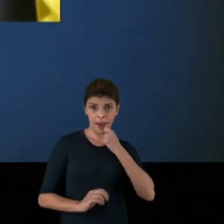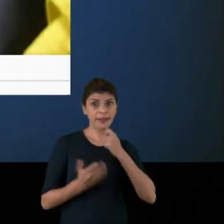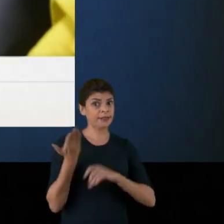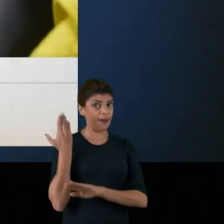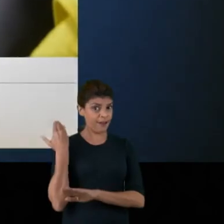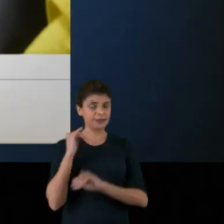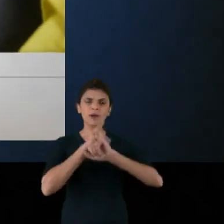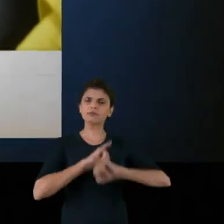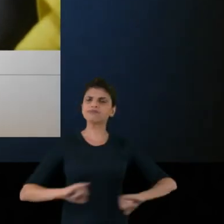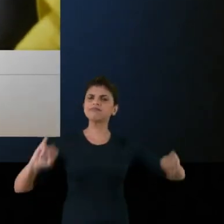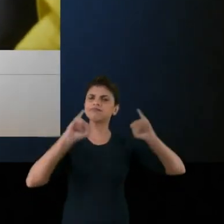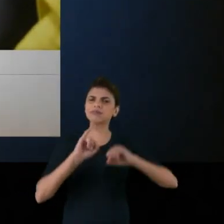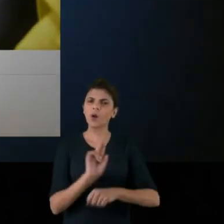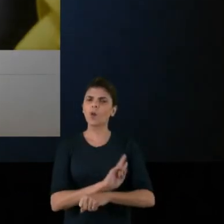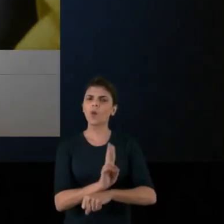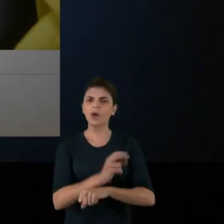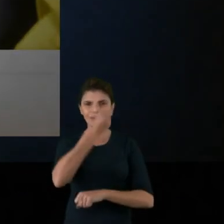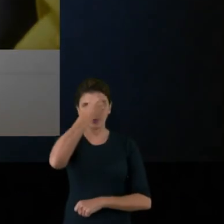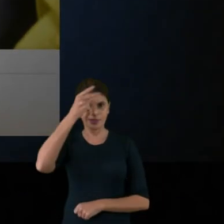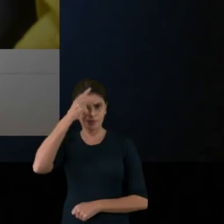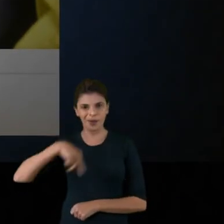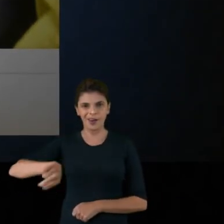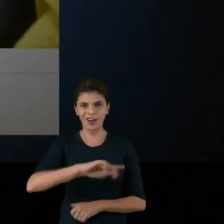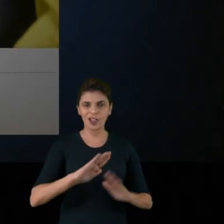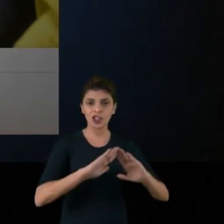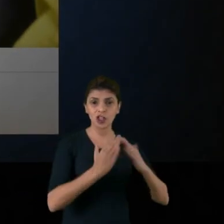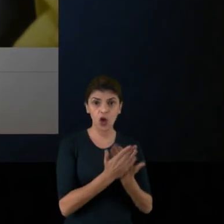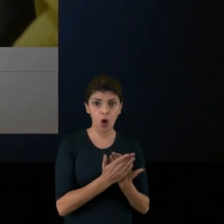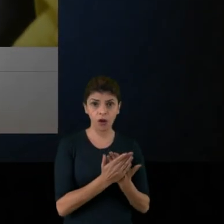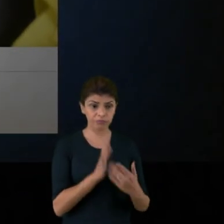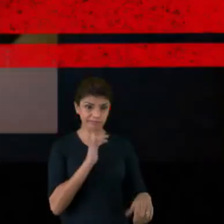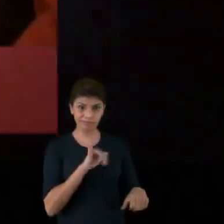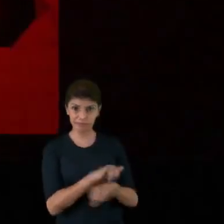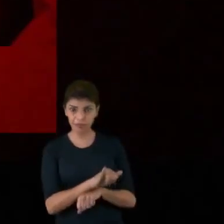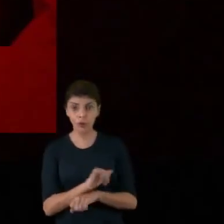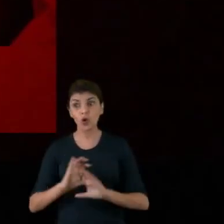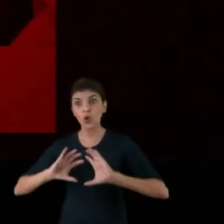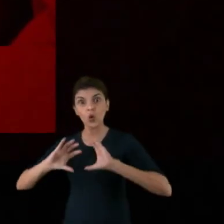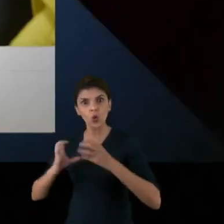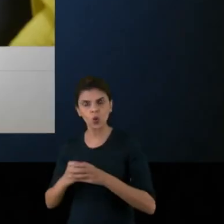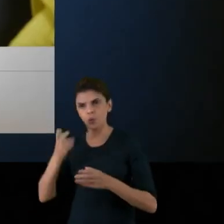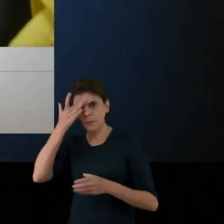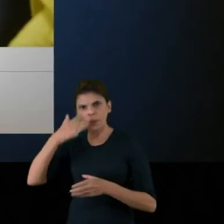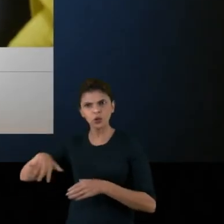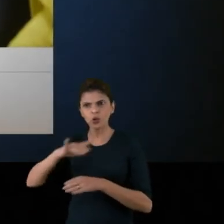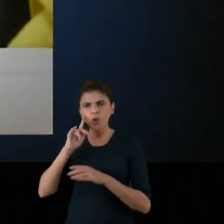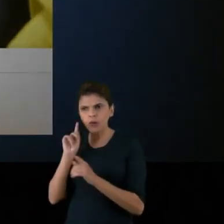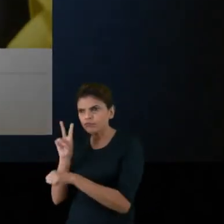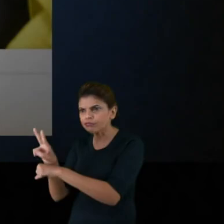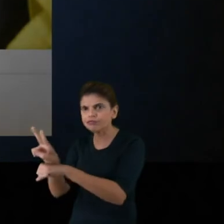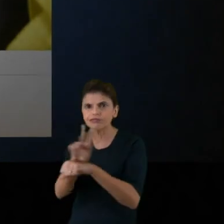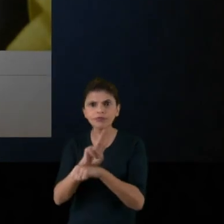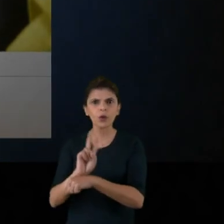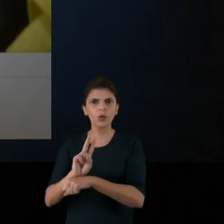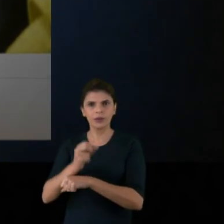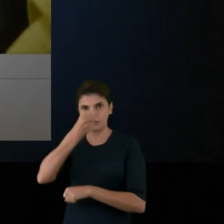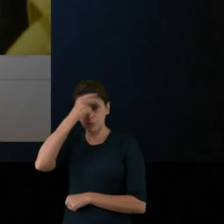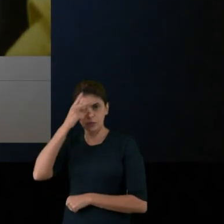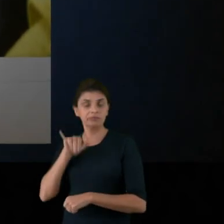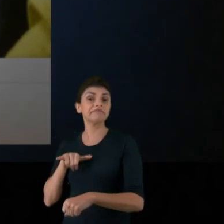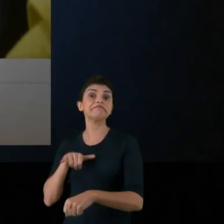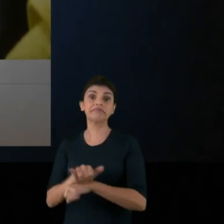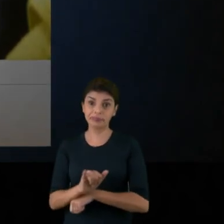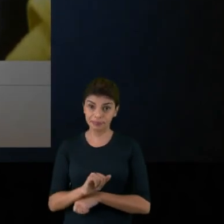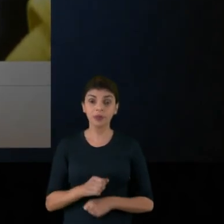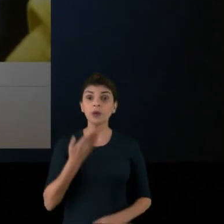Na campanha, Eduardo Paes prometeu colocar a guarda municipal nas escolas. Não cumpriu. Prometeu criar um grupo